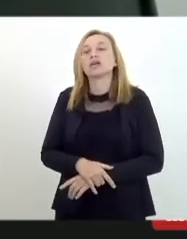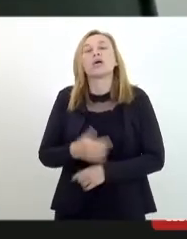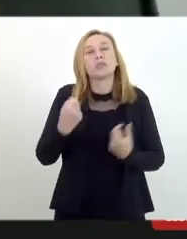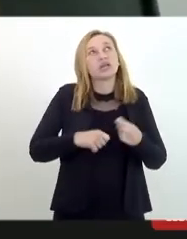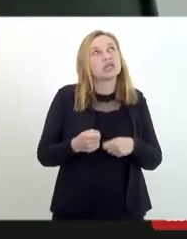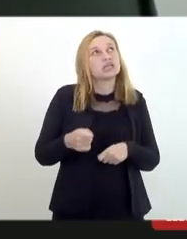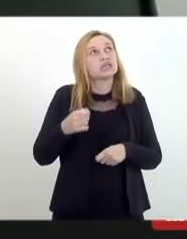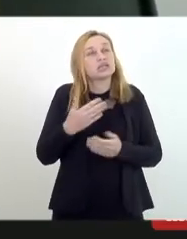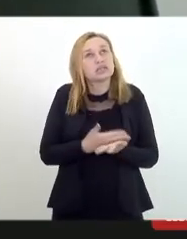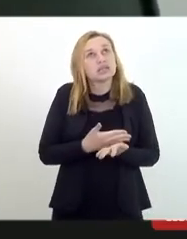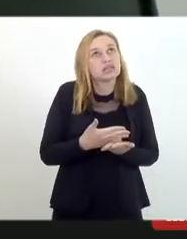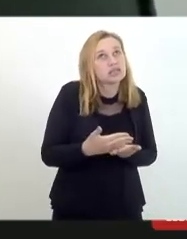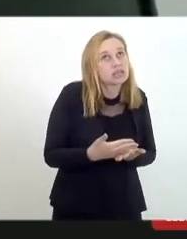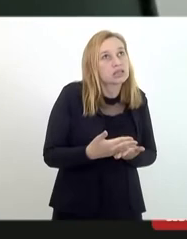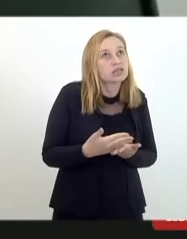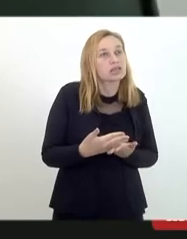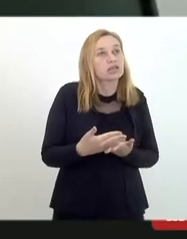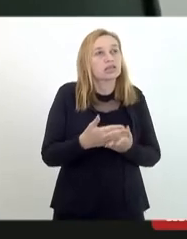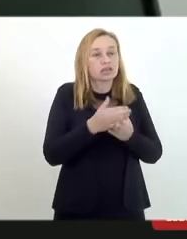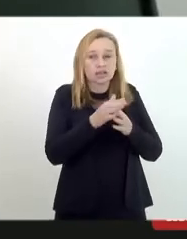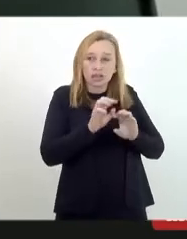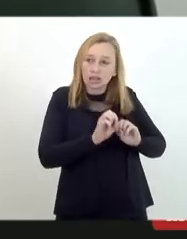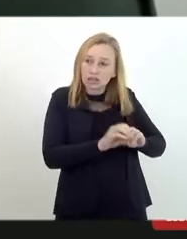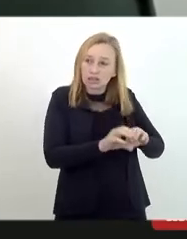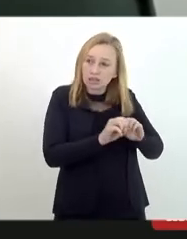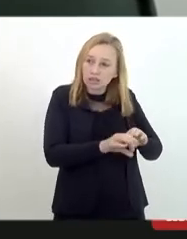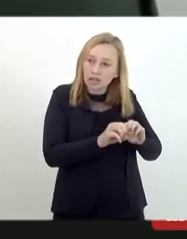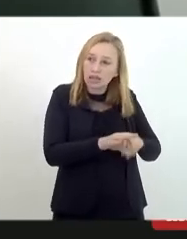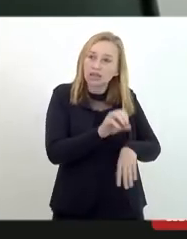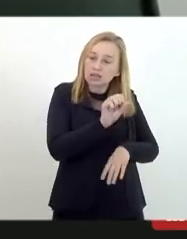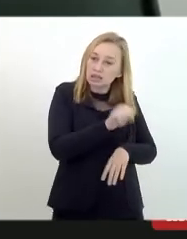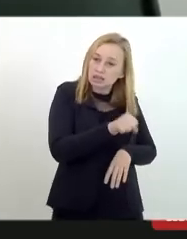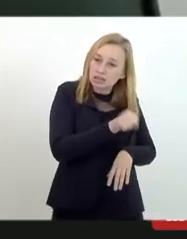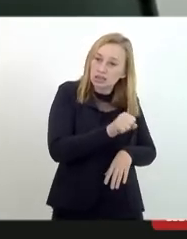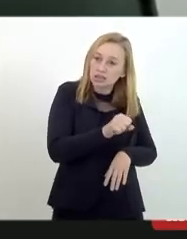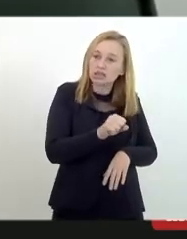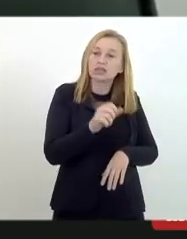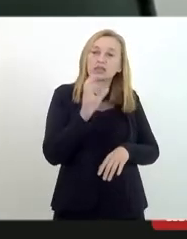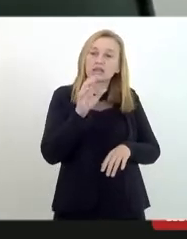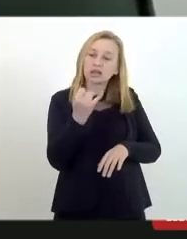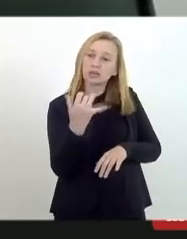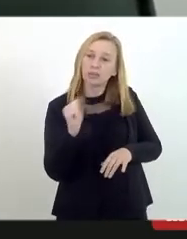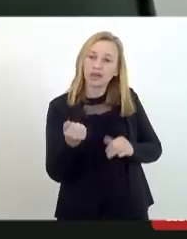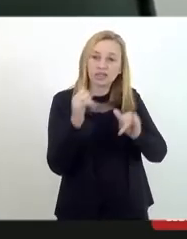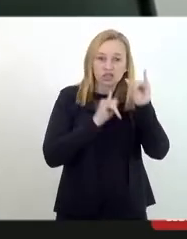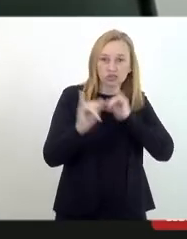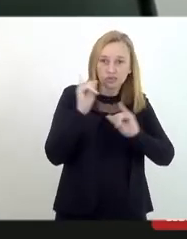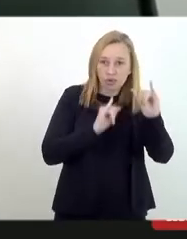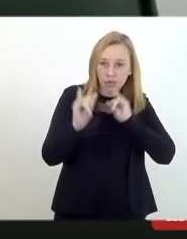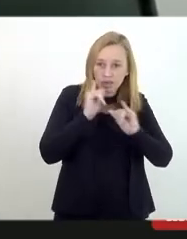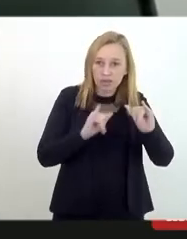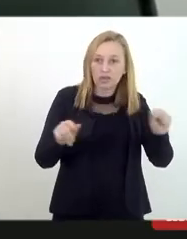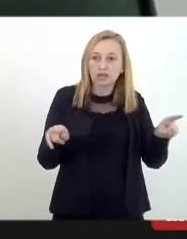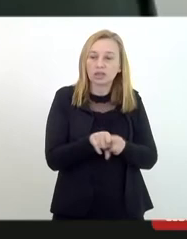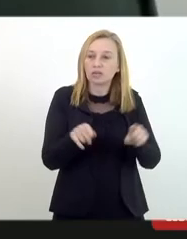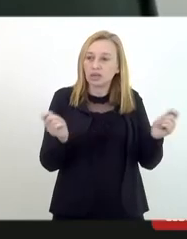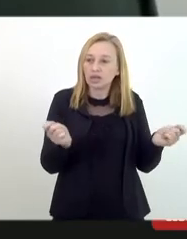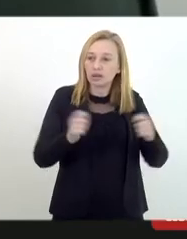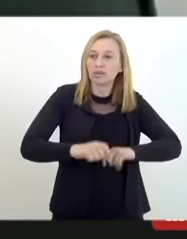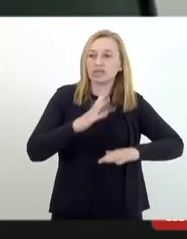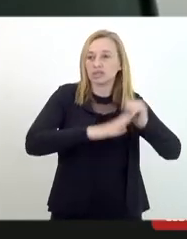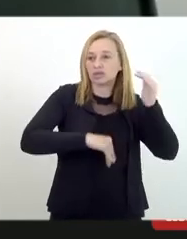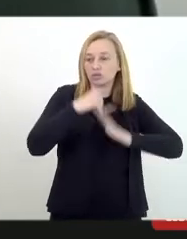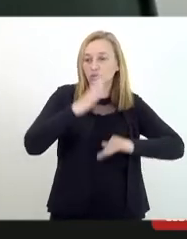precisa partir para a linha educacional, sim, para a campanha de informação e para a capacitação dos